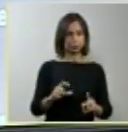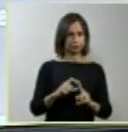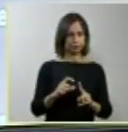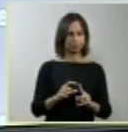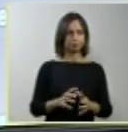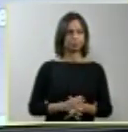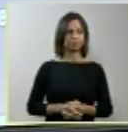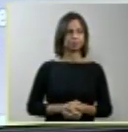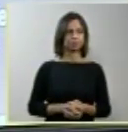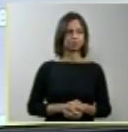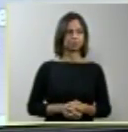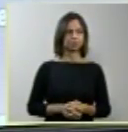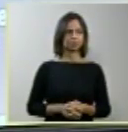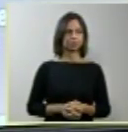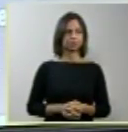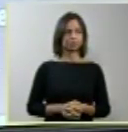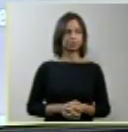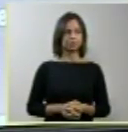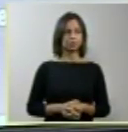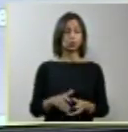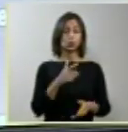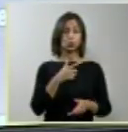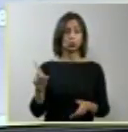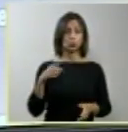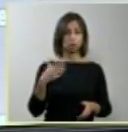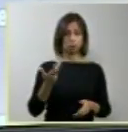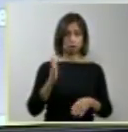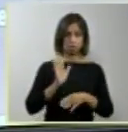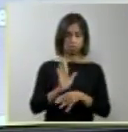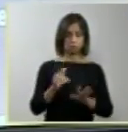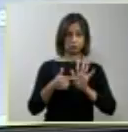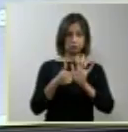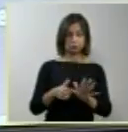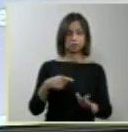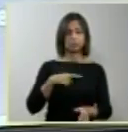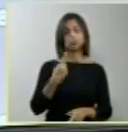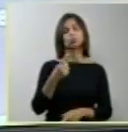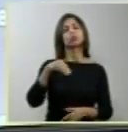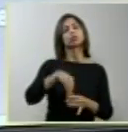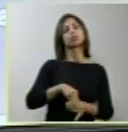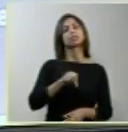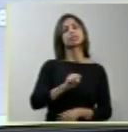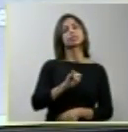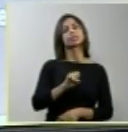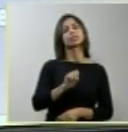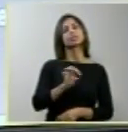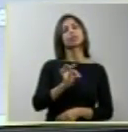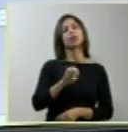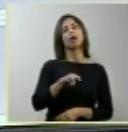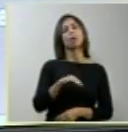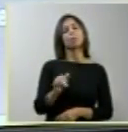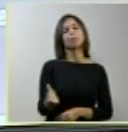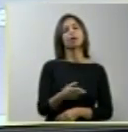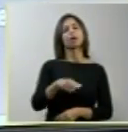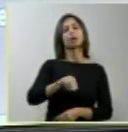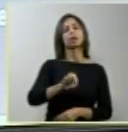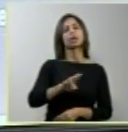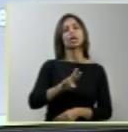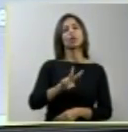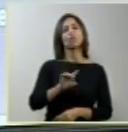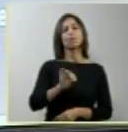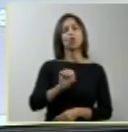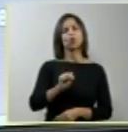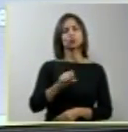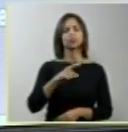Uma outra contribuição é que o sistema nervoso hoje é dividido no somático,